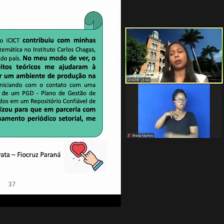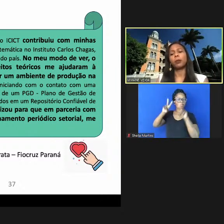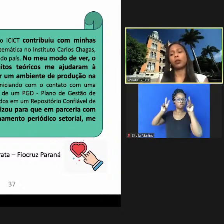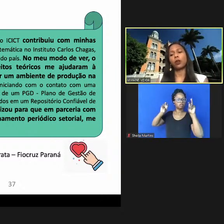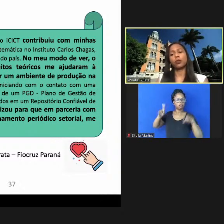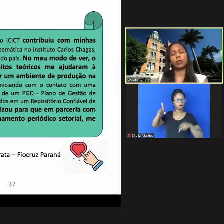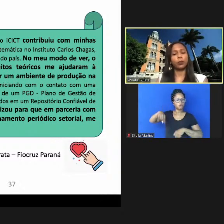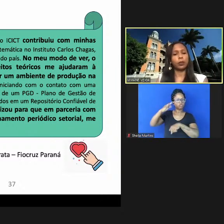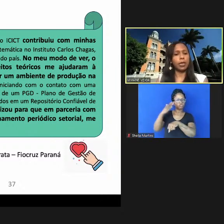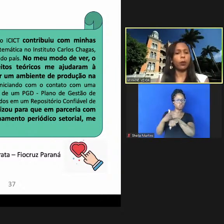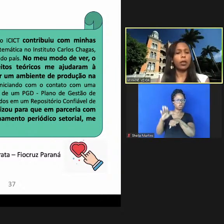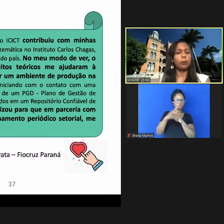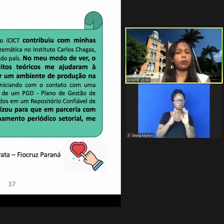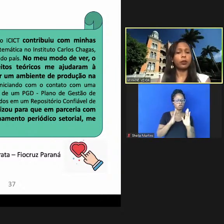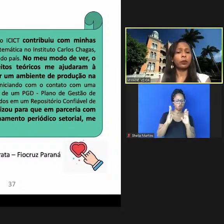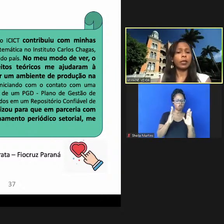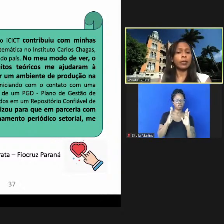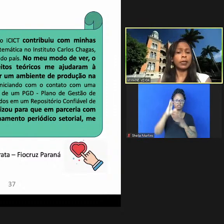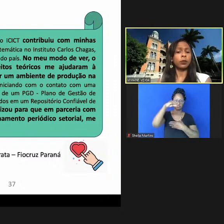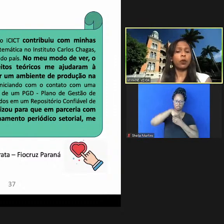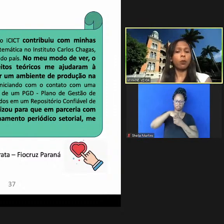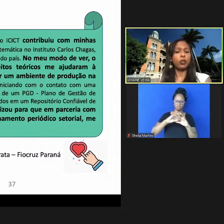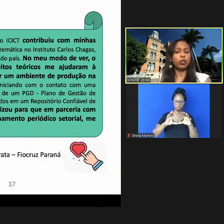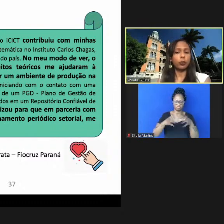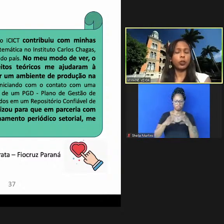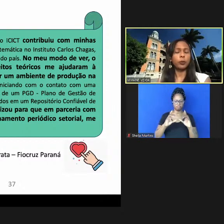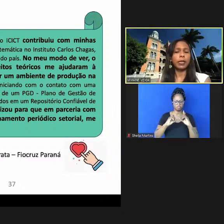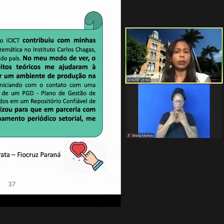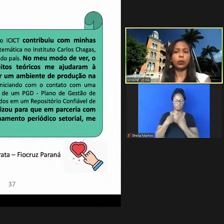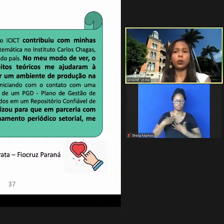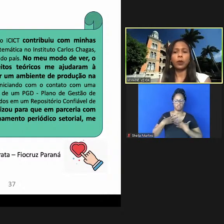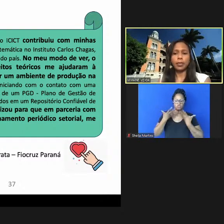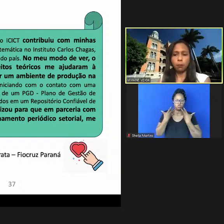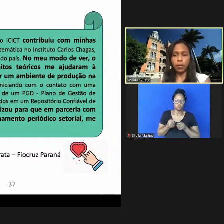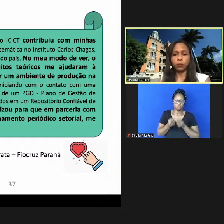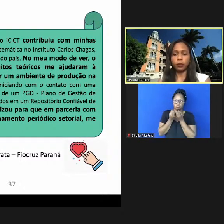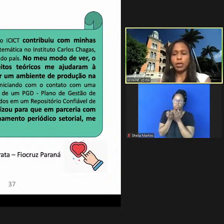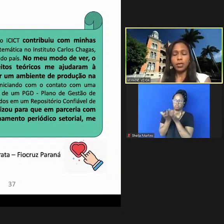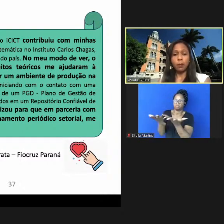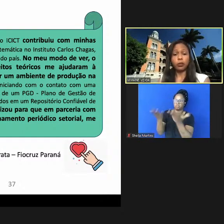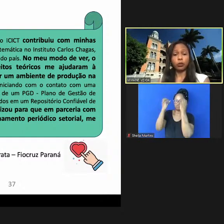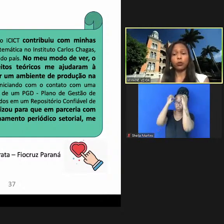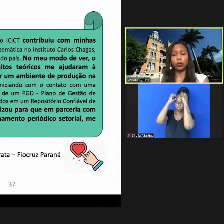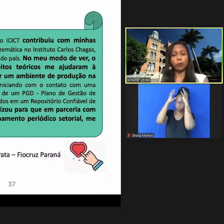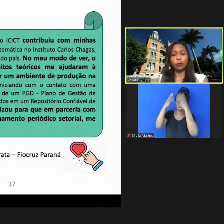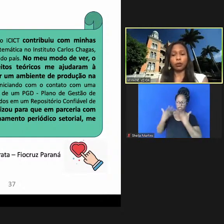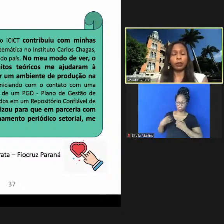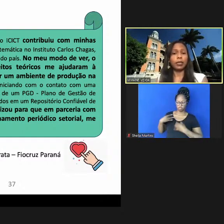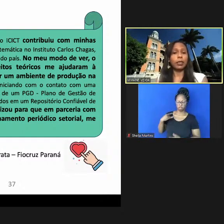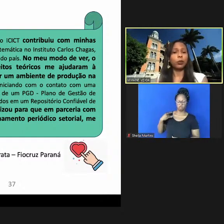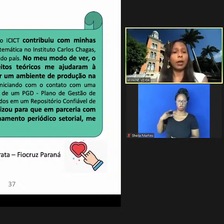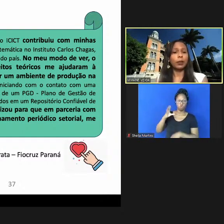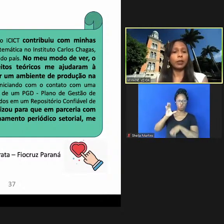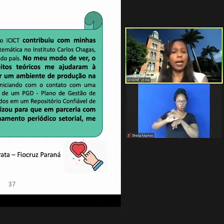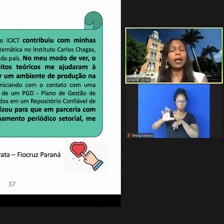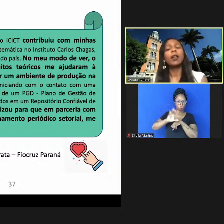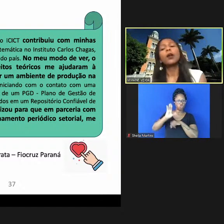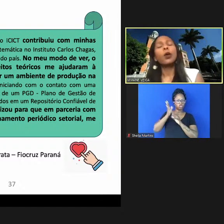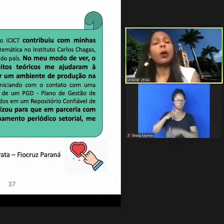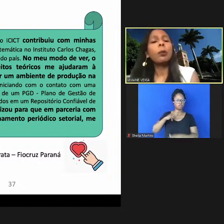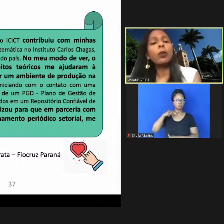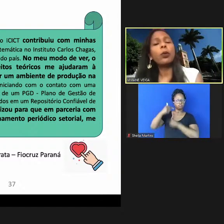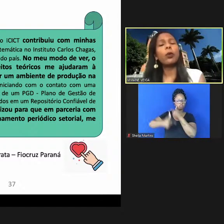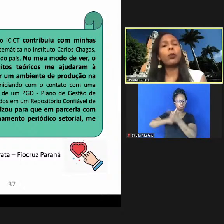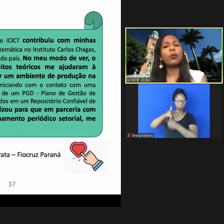treinamento periódico setorial me voluntariando como agente multiplicador do conhecimento e a partir do curso o Manuel já tem atuado lá